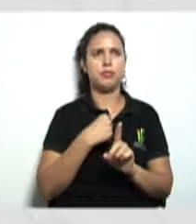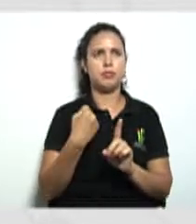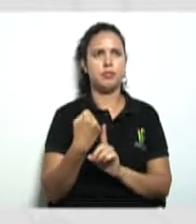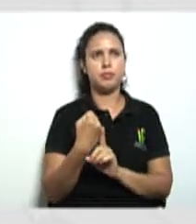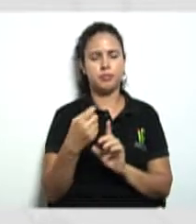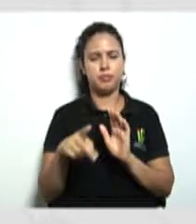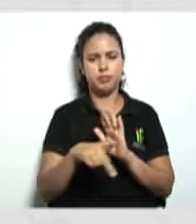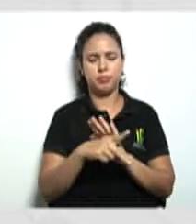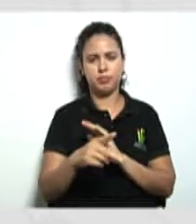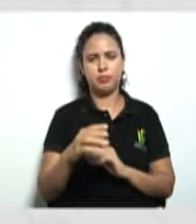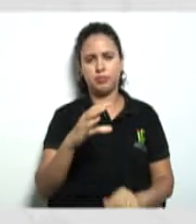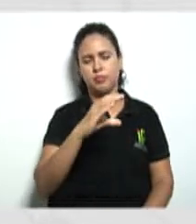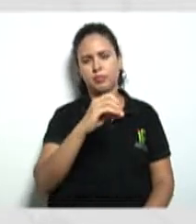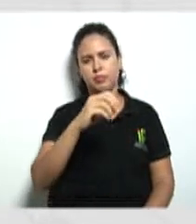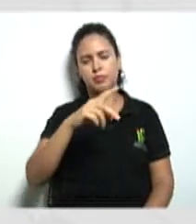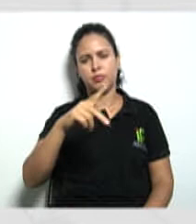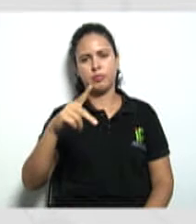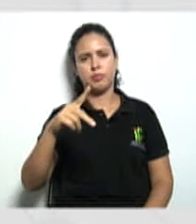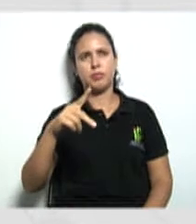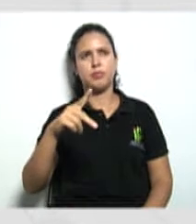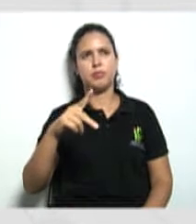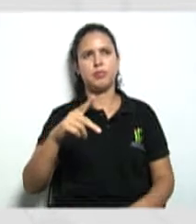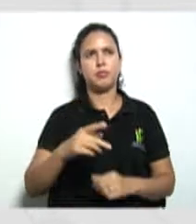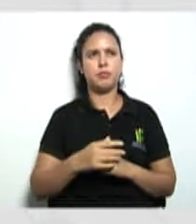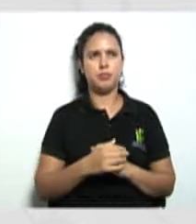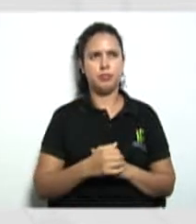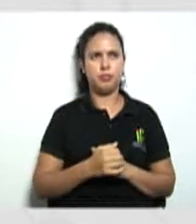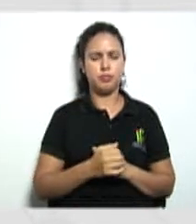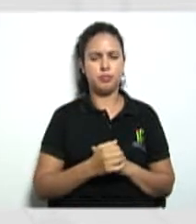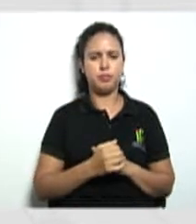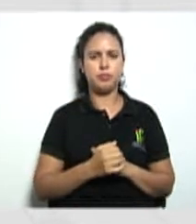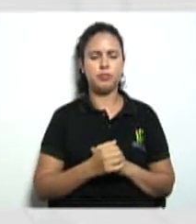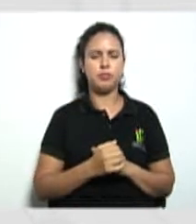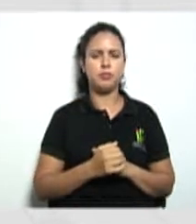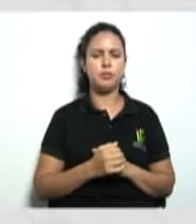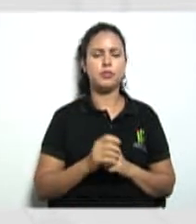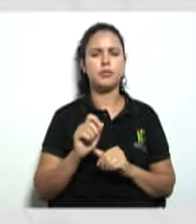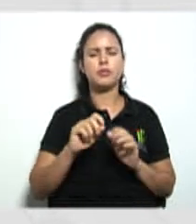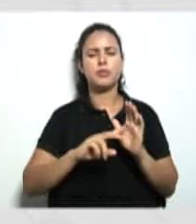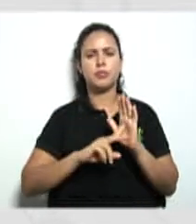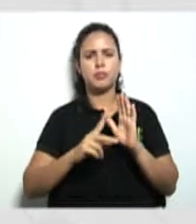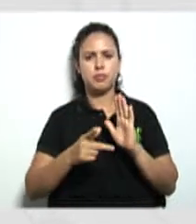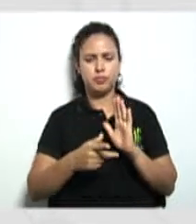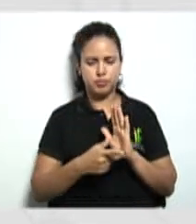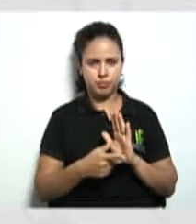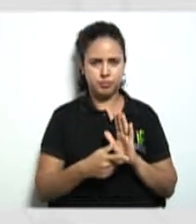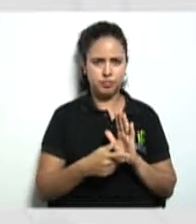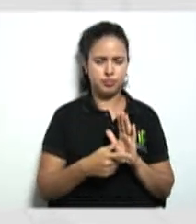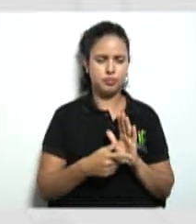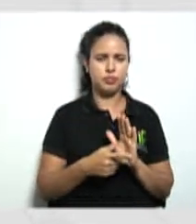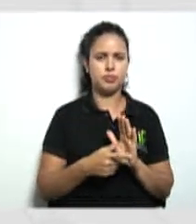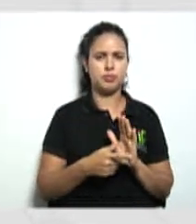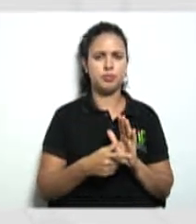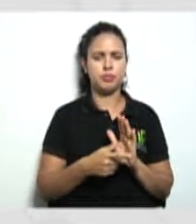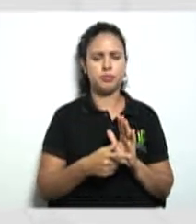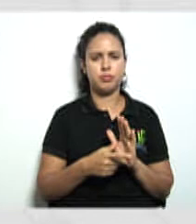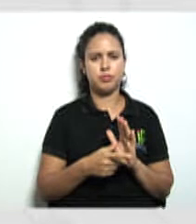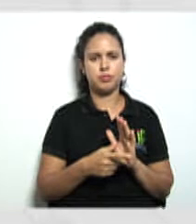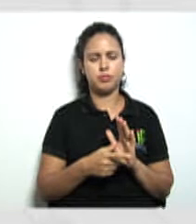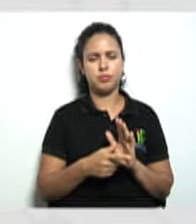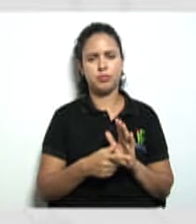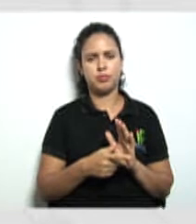deverá declarar. Isso aqui, o que que quer dizer? caso não